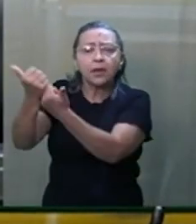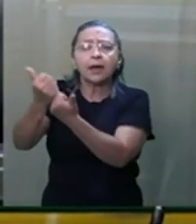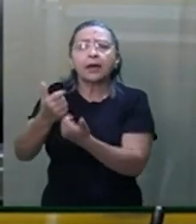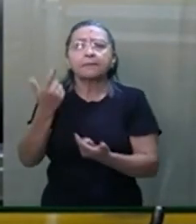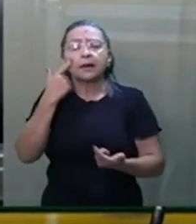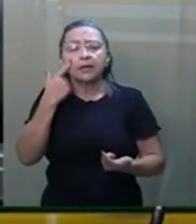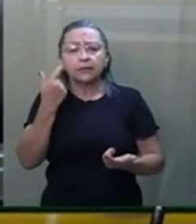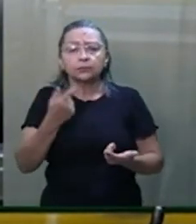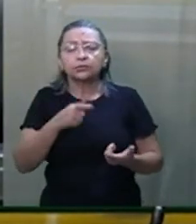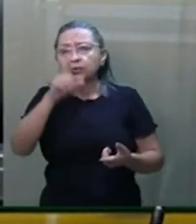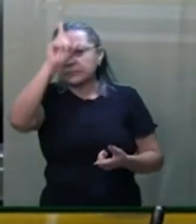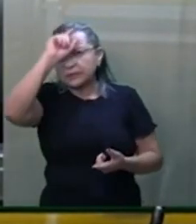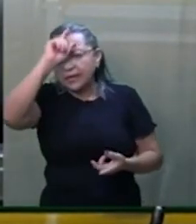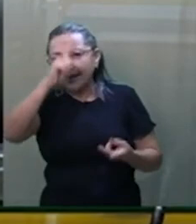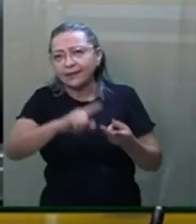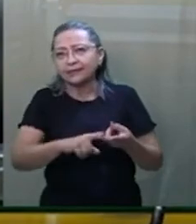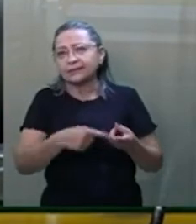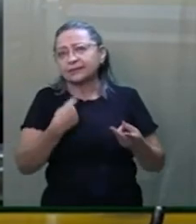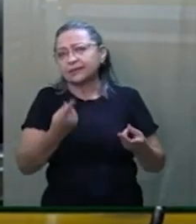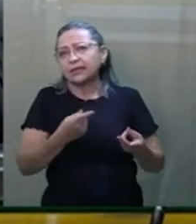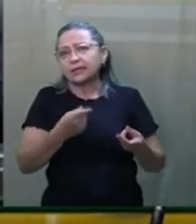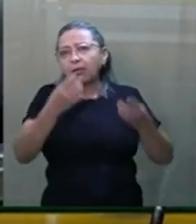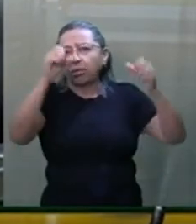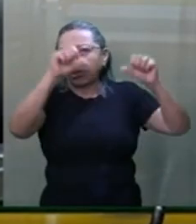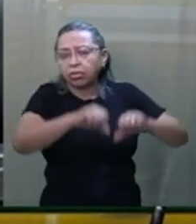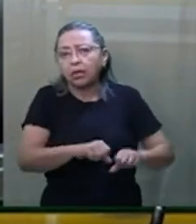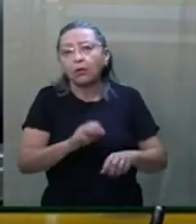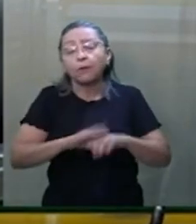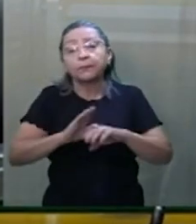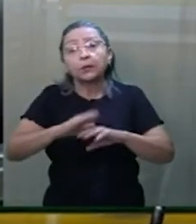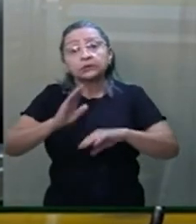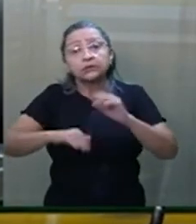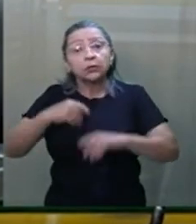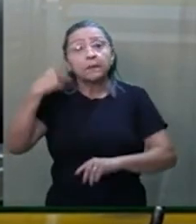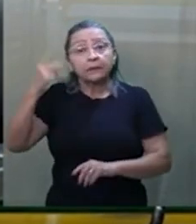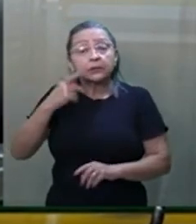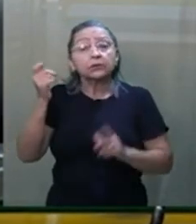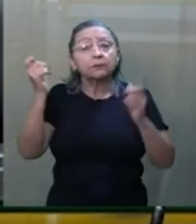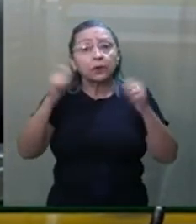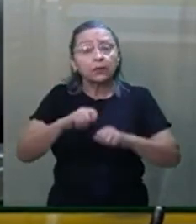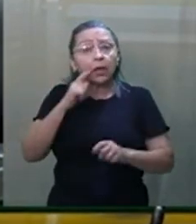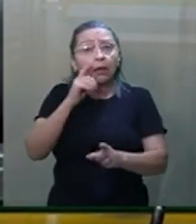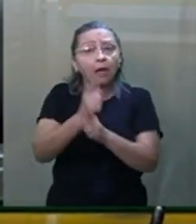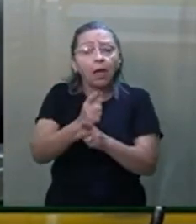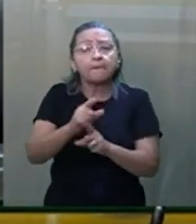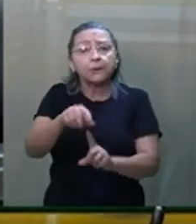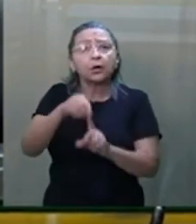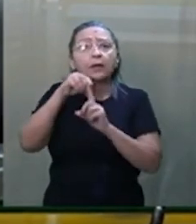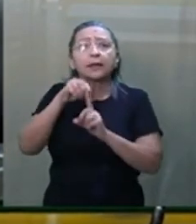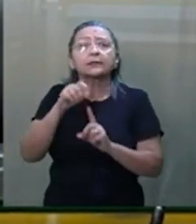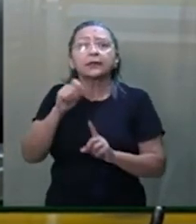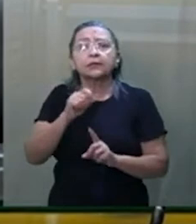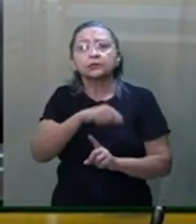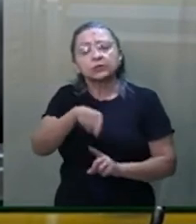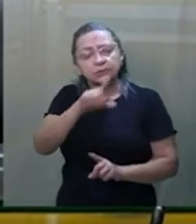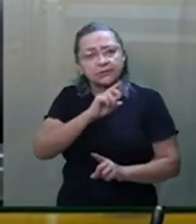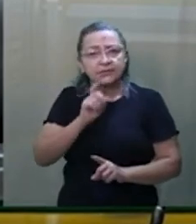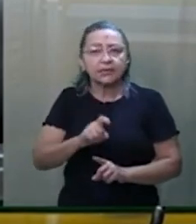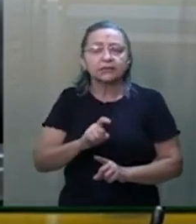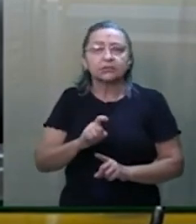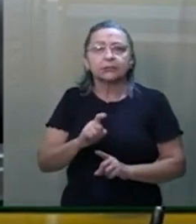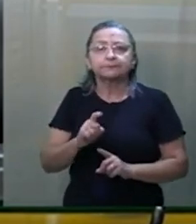sucateados hospitais filantrópicos através do exercício do parlamento de poder identificar prioridades, que isso seja